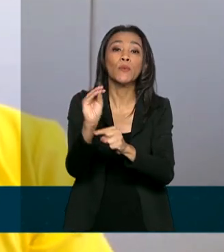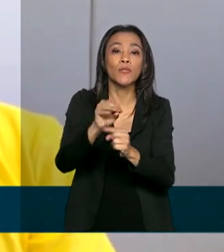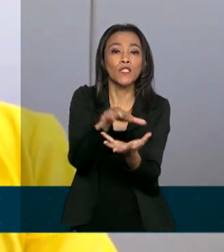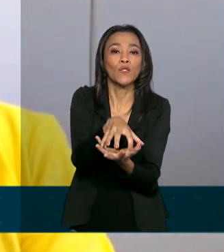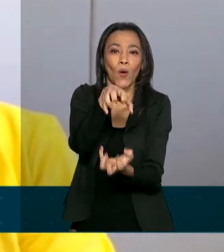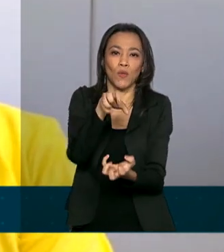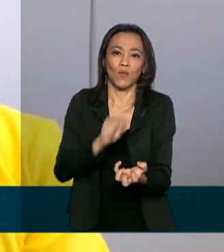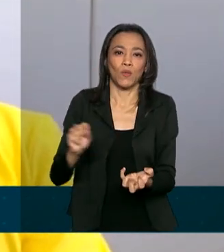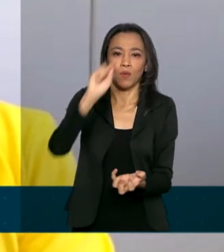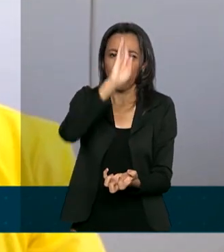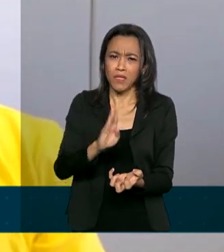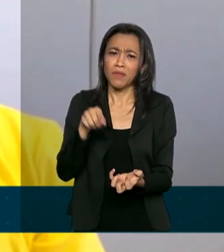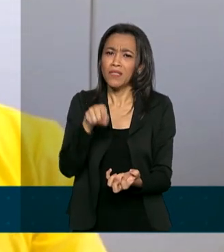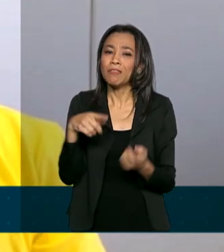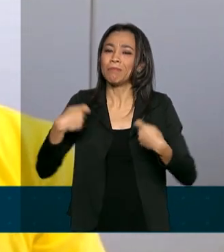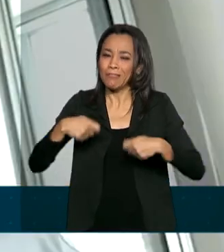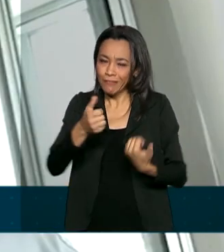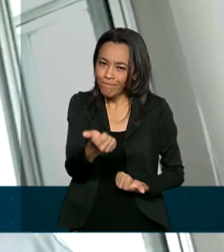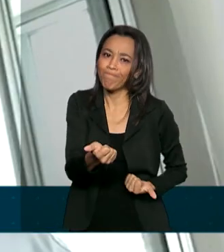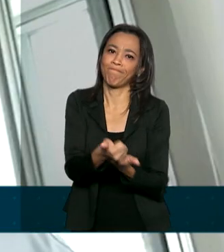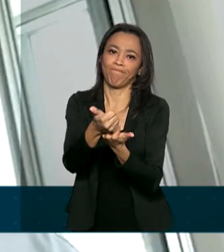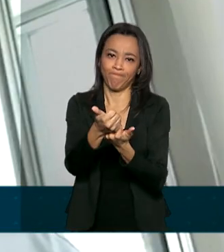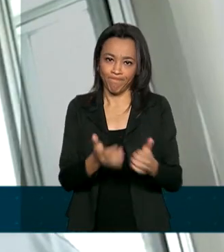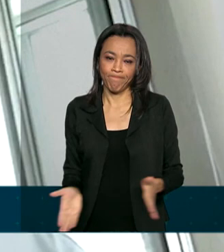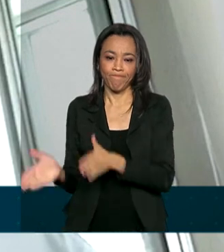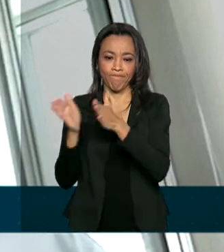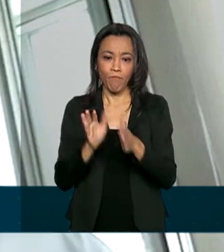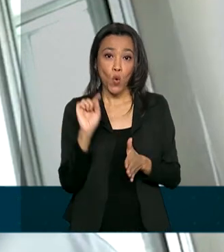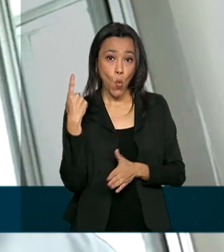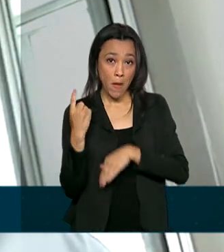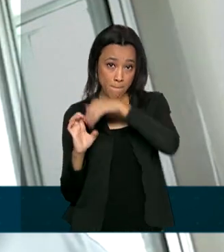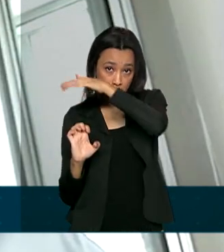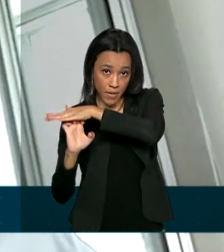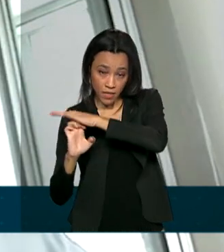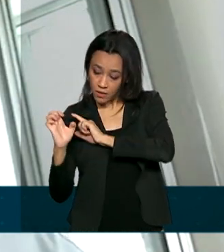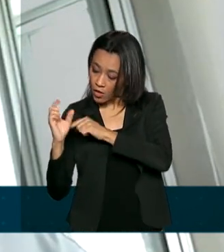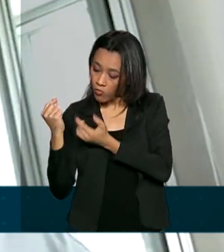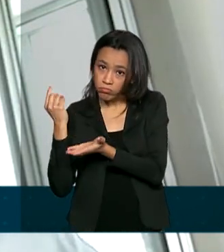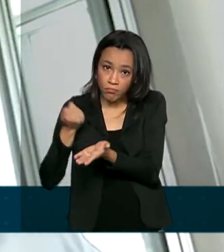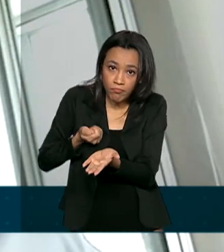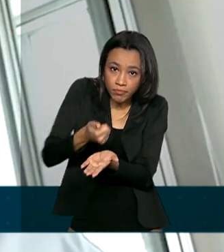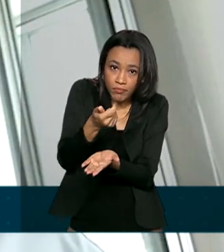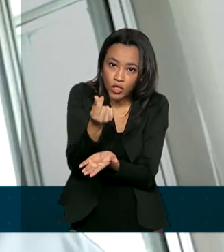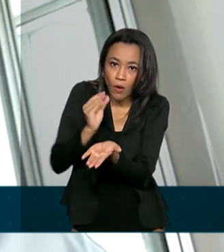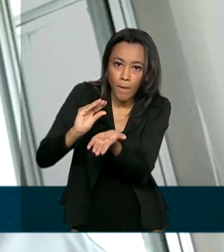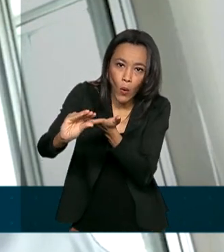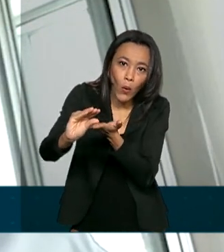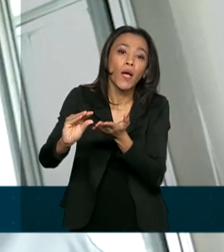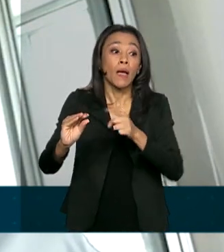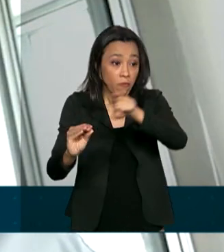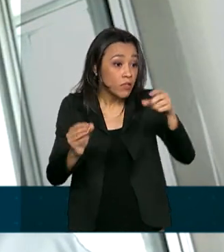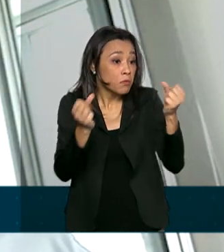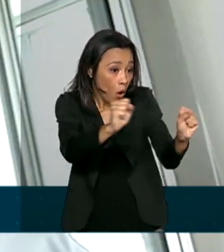público muito sensível neste momento. Uma das empresas doadoras explica que, neste momento, aqueles que podem,